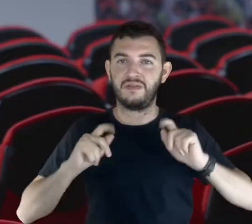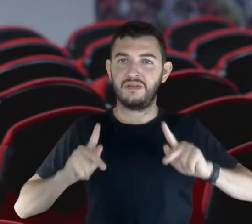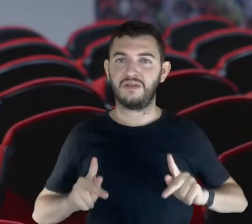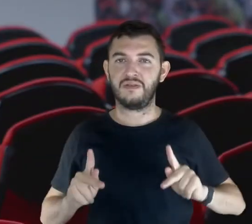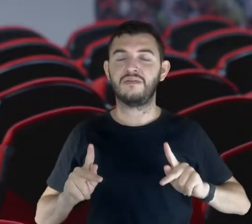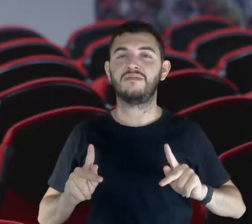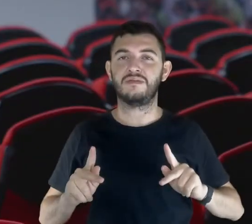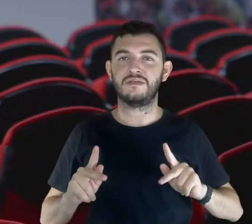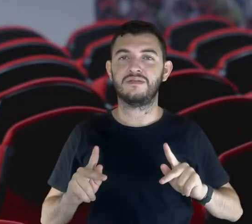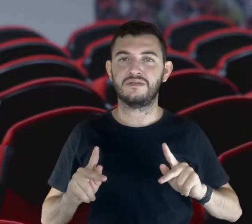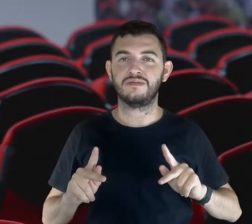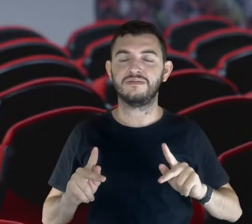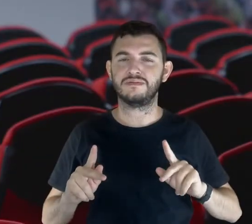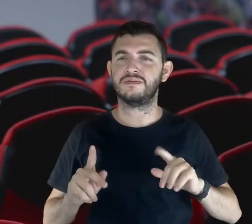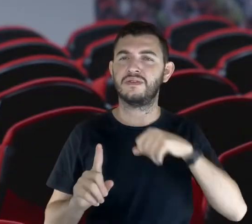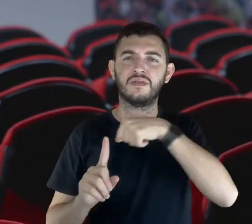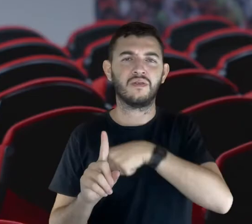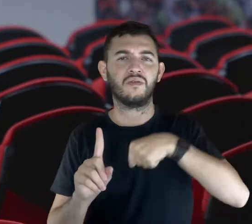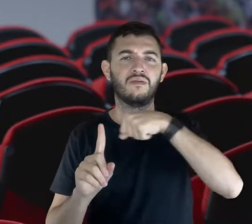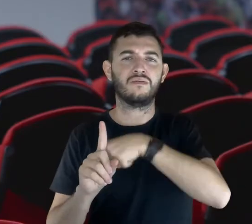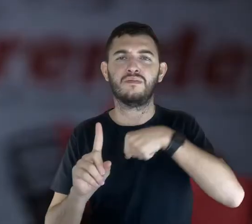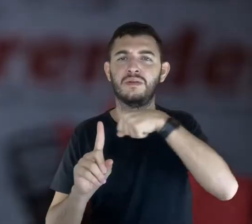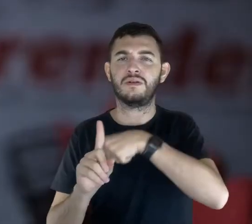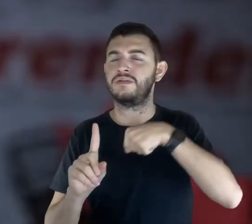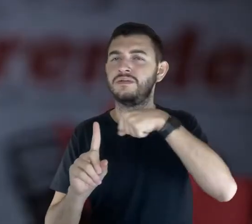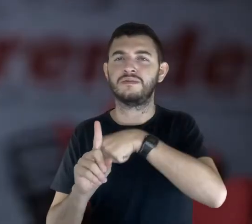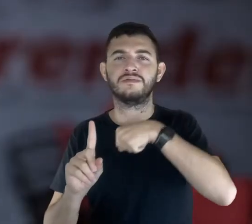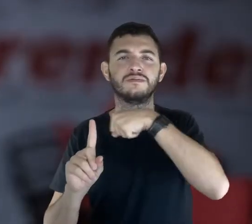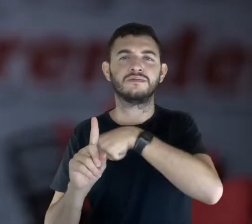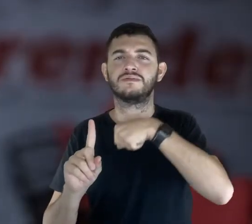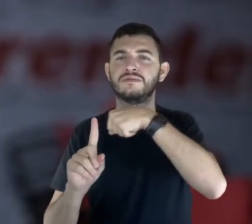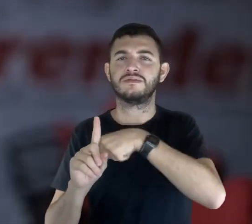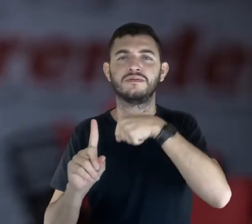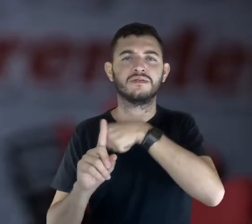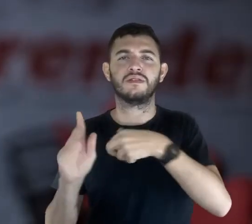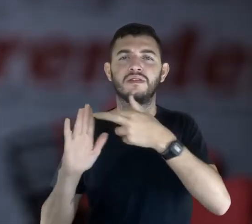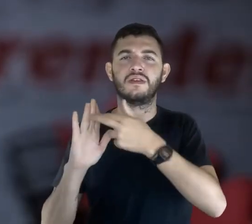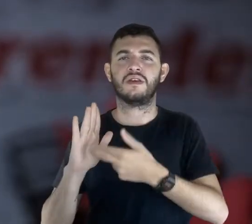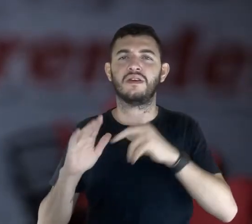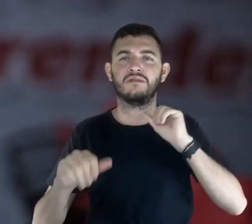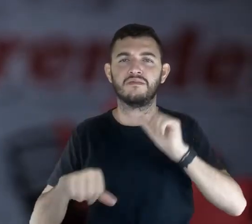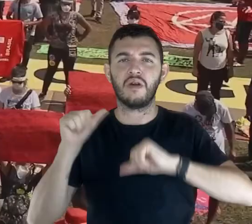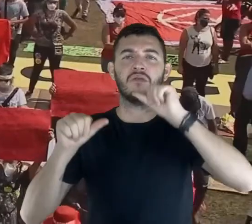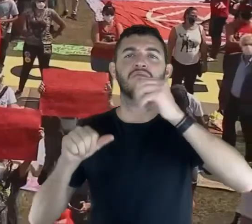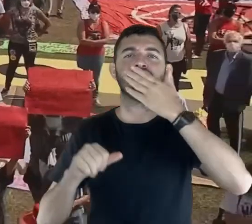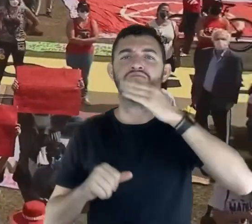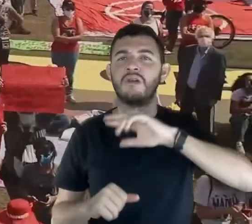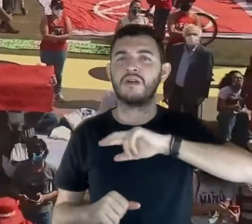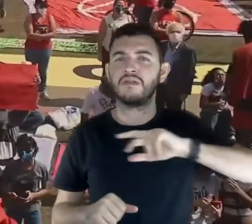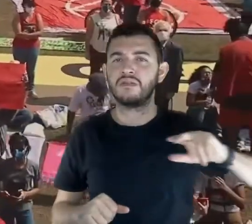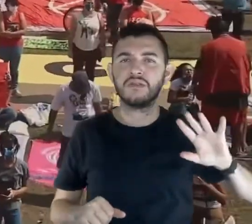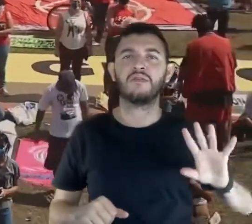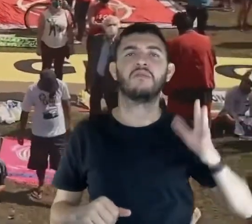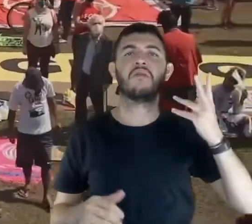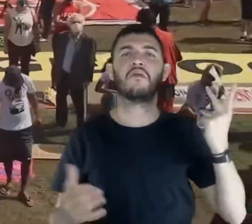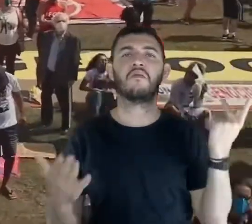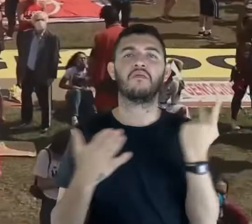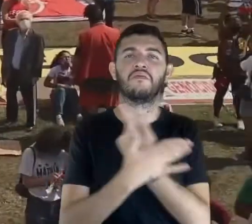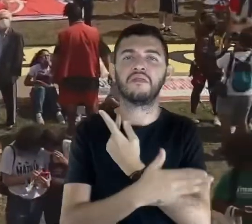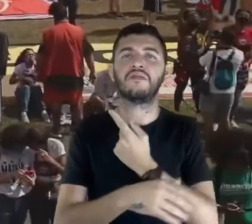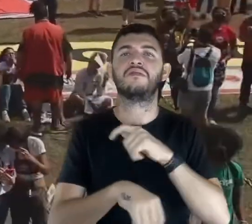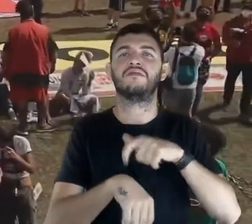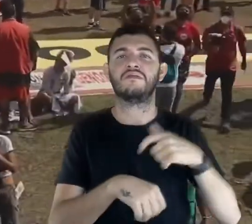direta com os aposentados e aposentadas. Combatendo aí as várias reformas que estão